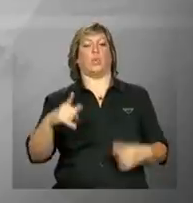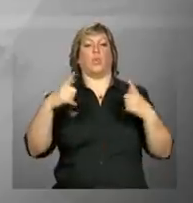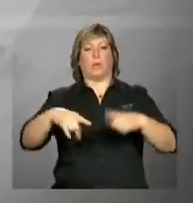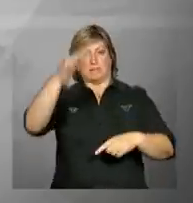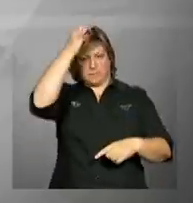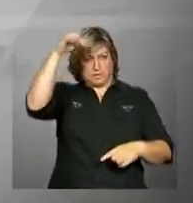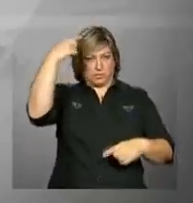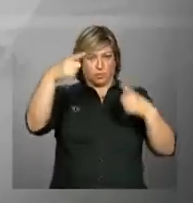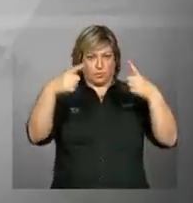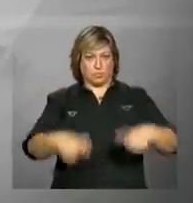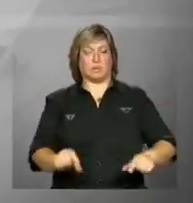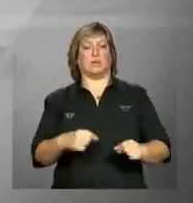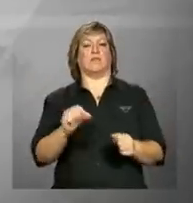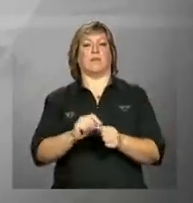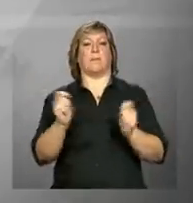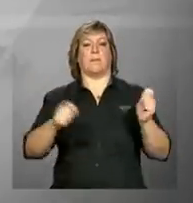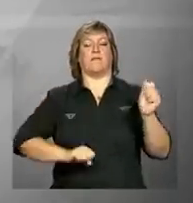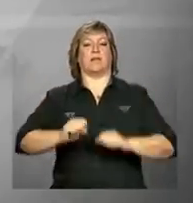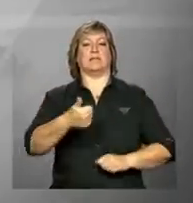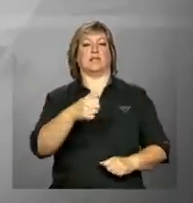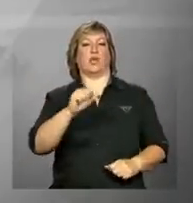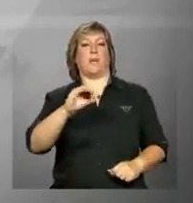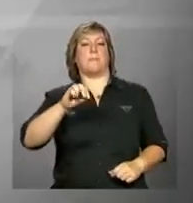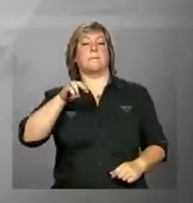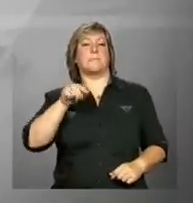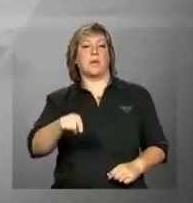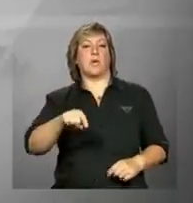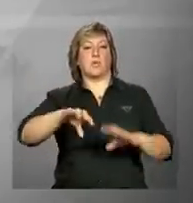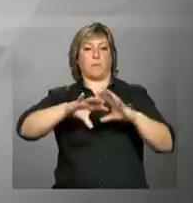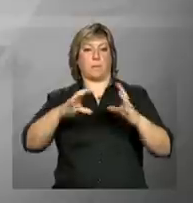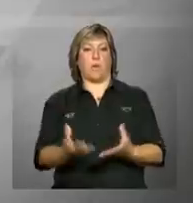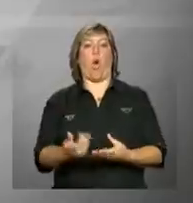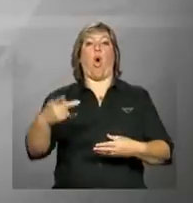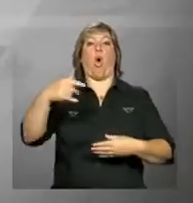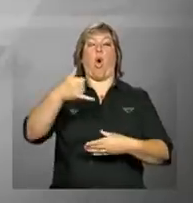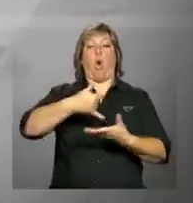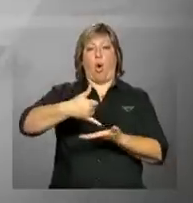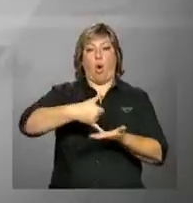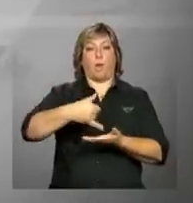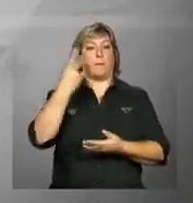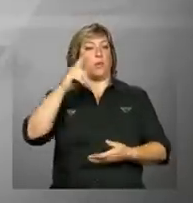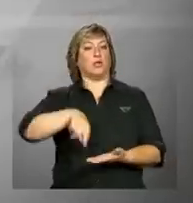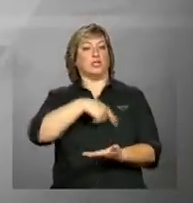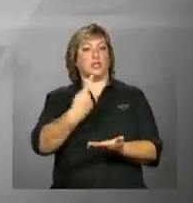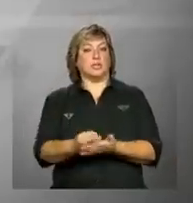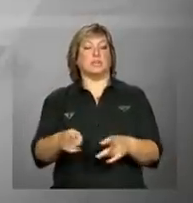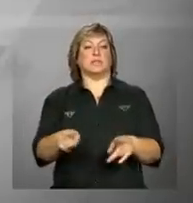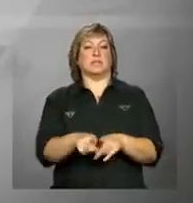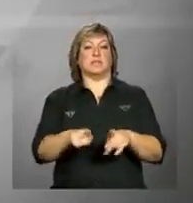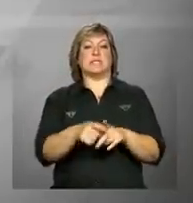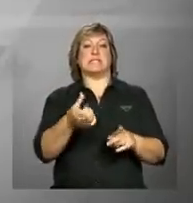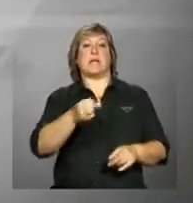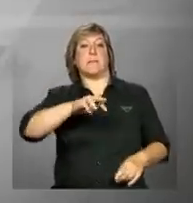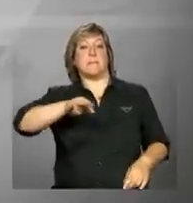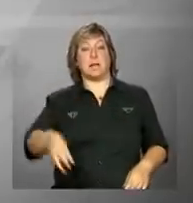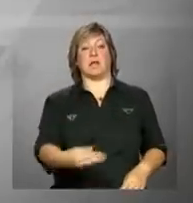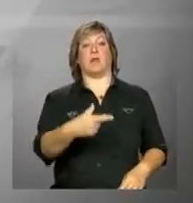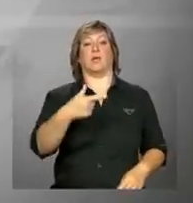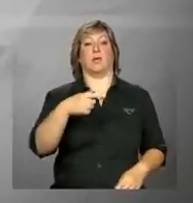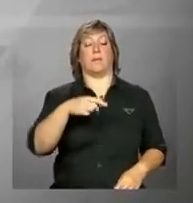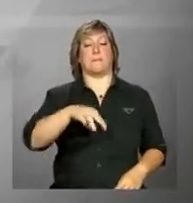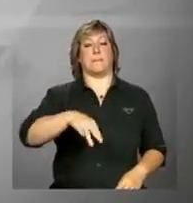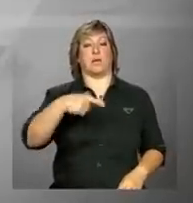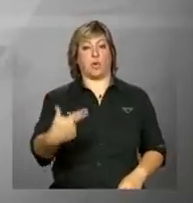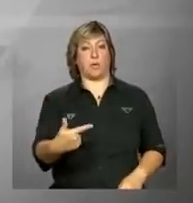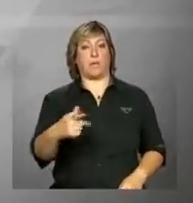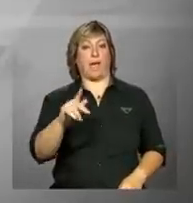capacidade de produção de 180 mil barris de óleo por dia E de compressão de 6 milhões de metros cúbicos de gás